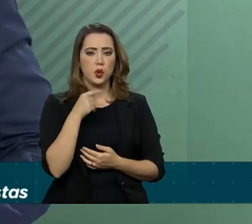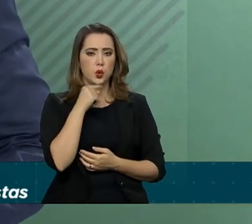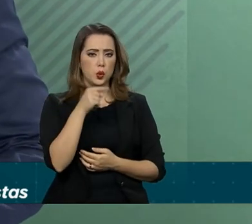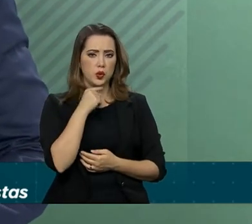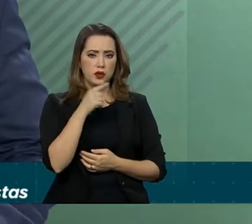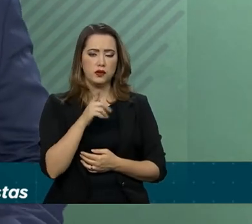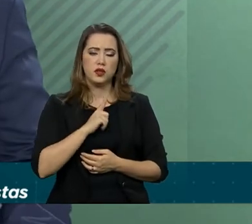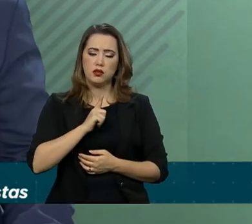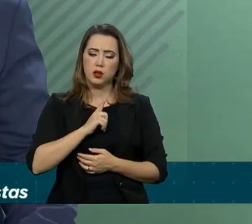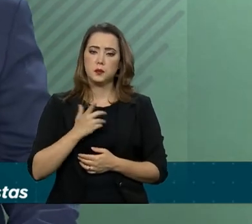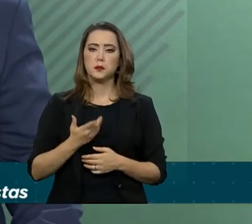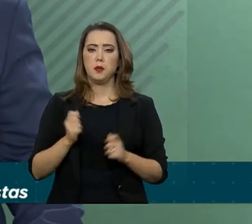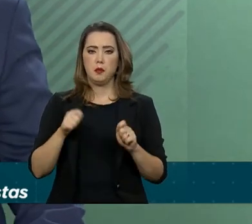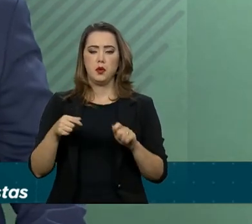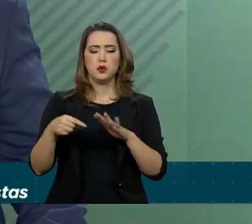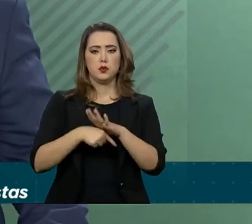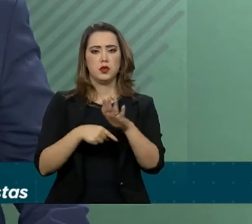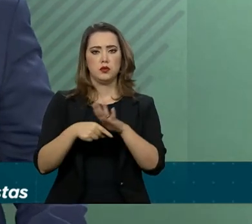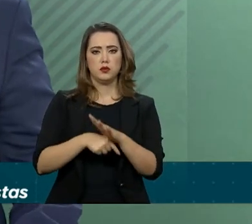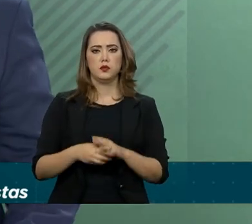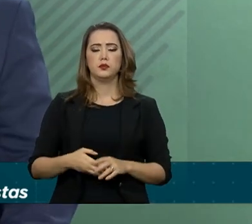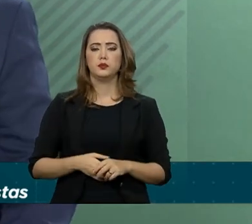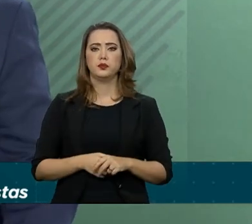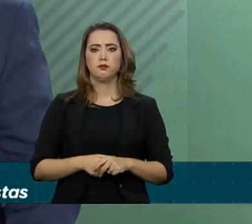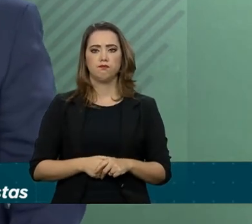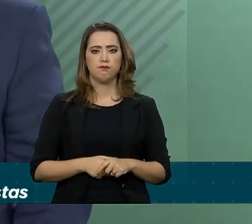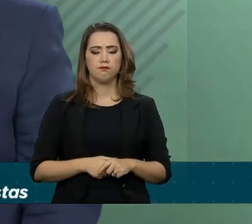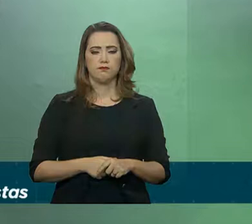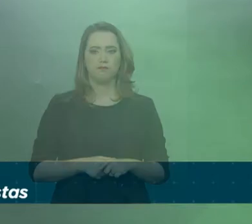que possam ainda persistirem.